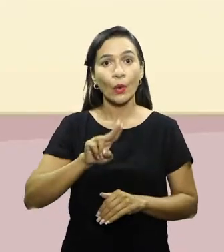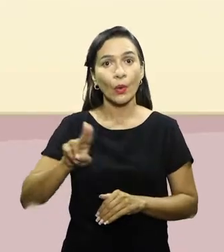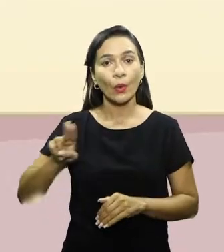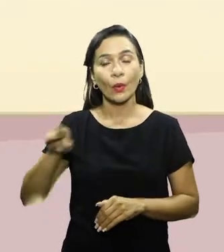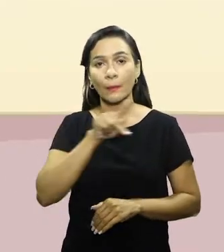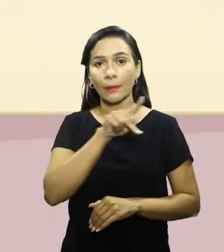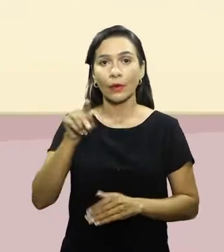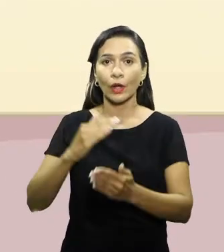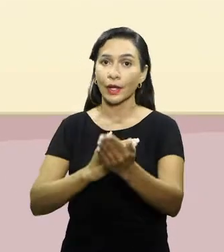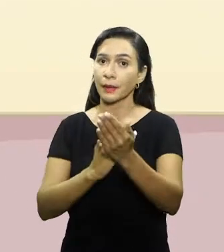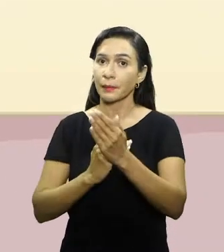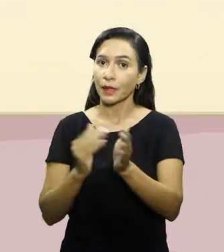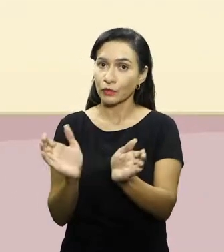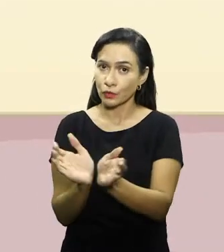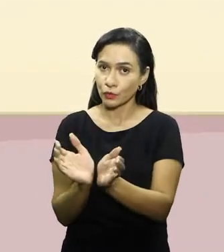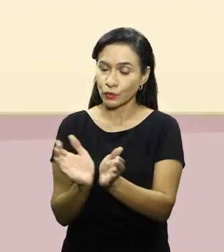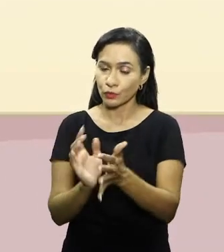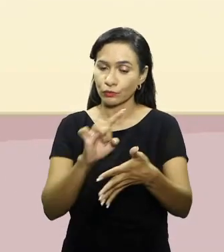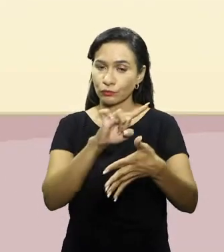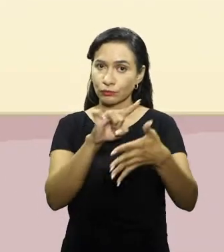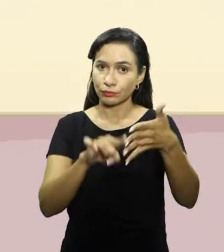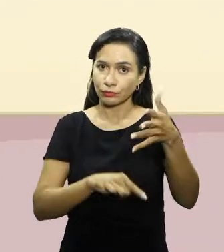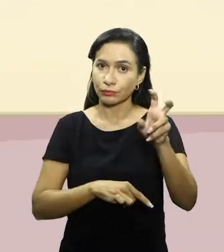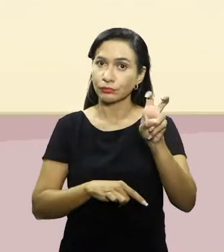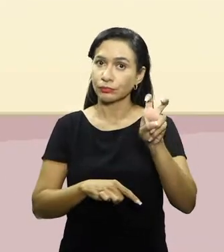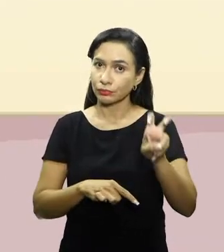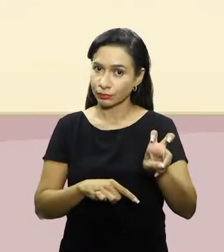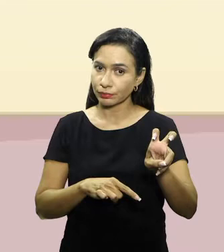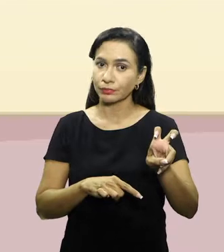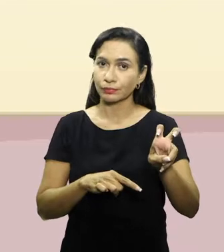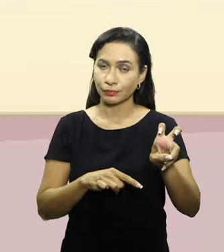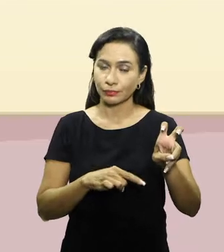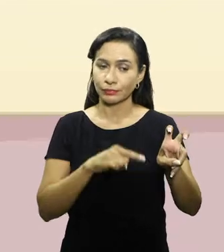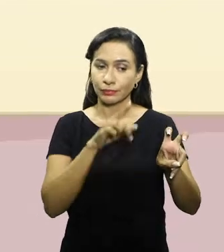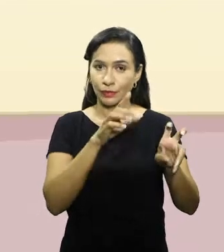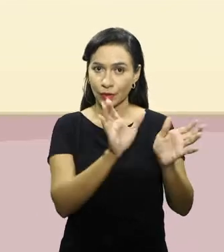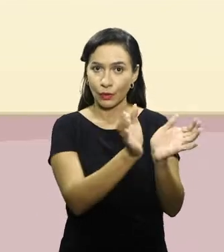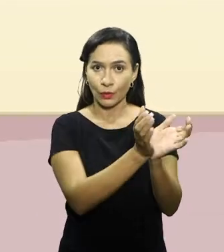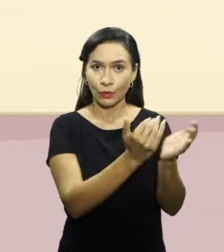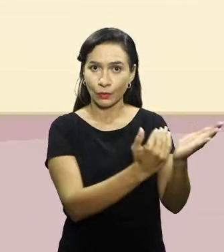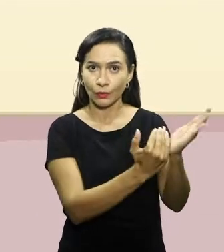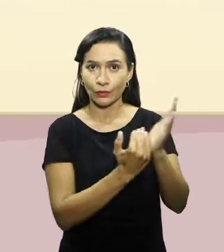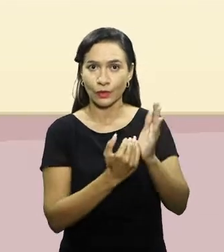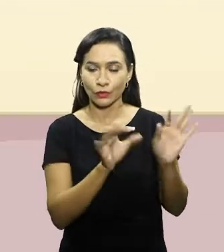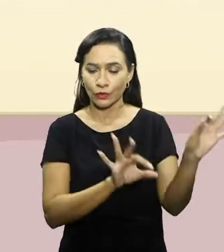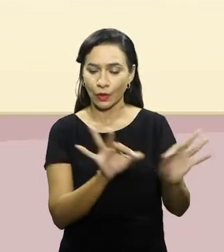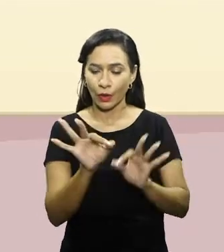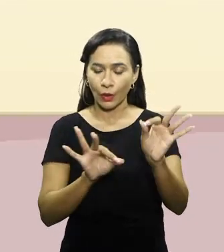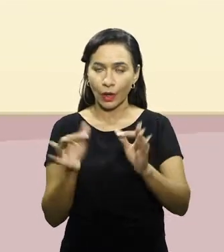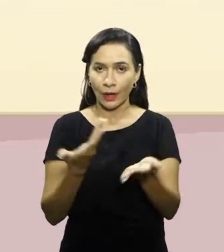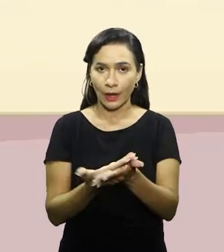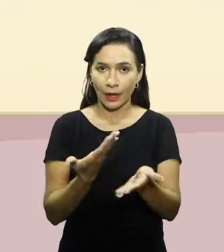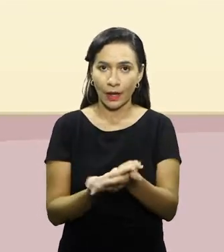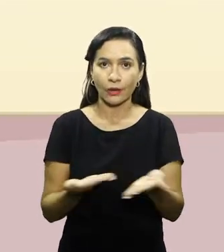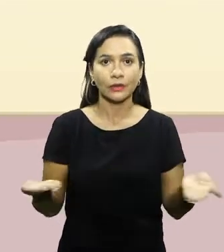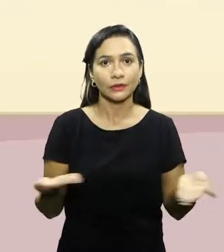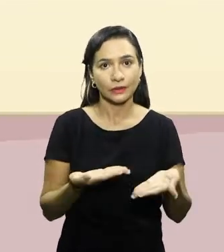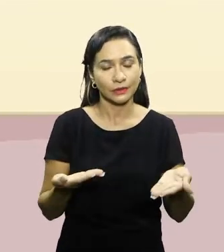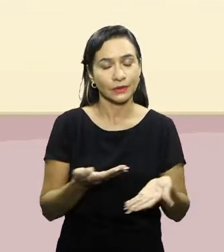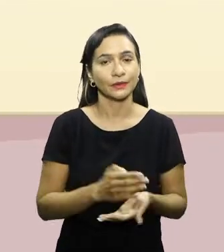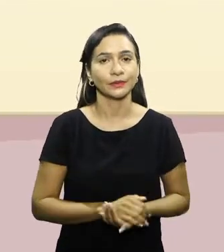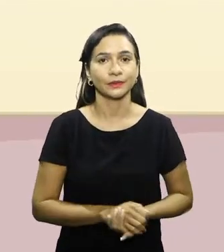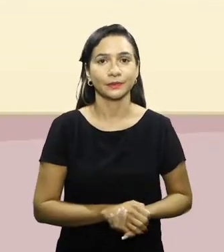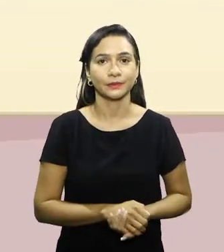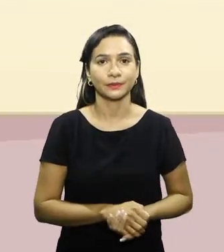elaboração dessa aula, foram os professores Arlindo Souza, Cláudia Érica, Lenilso Ângelo, Roberta Dantas e a professora